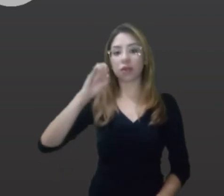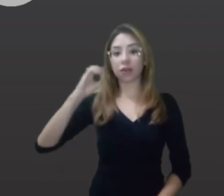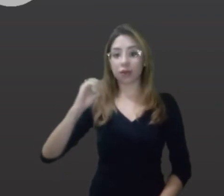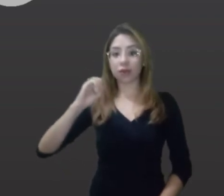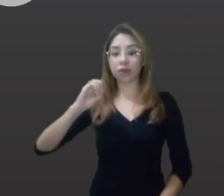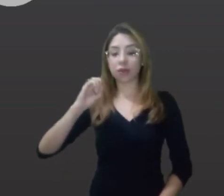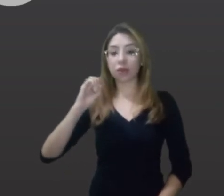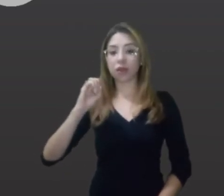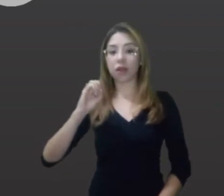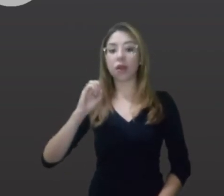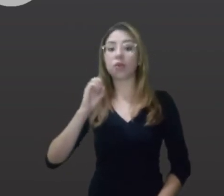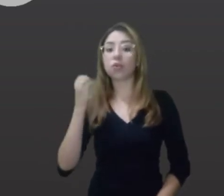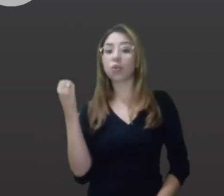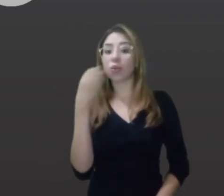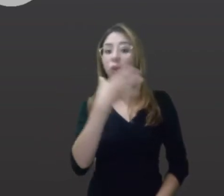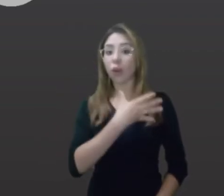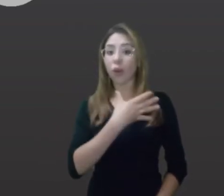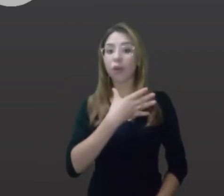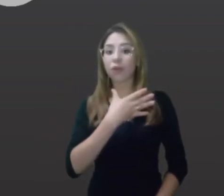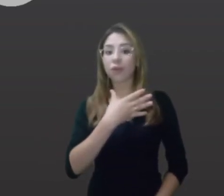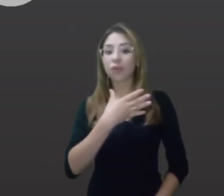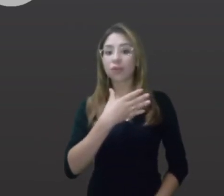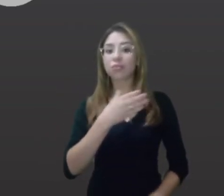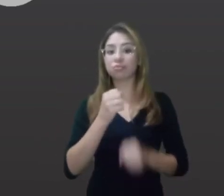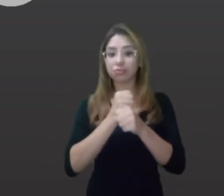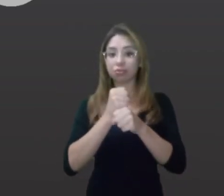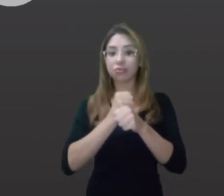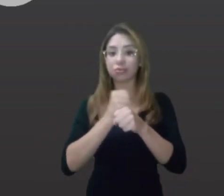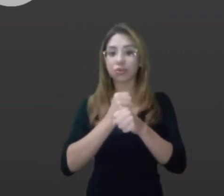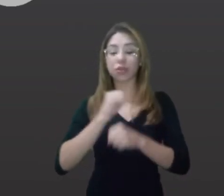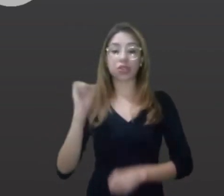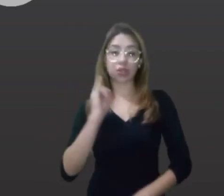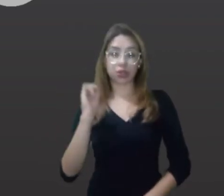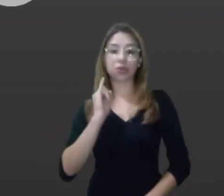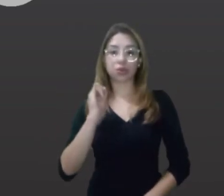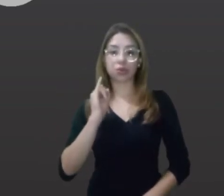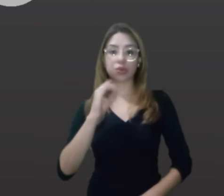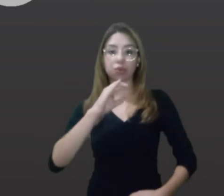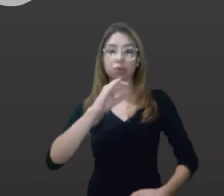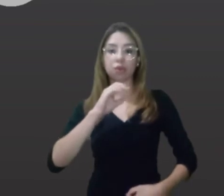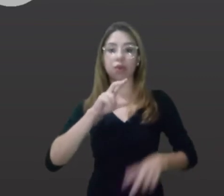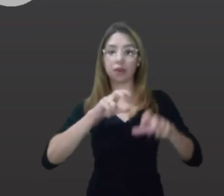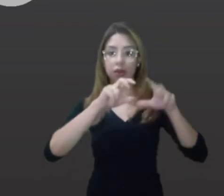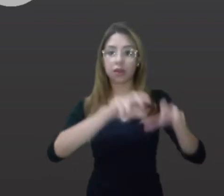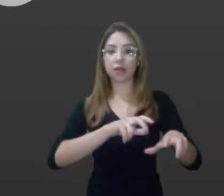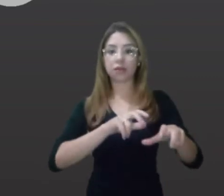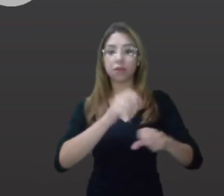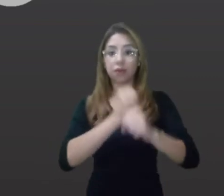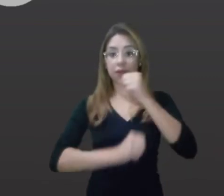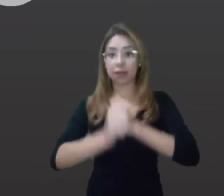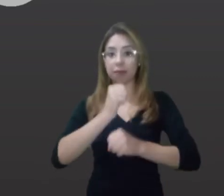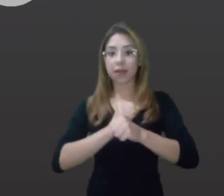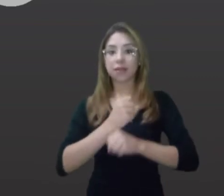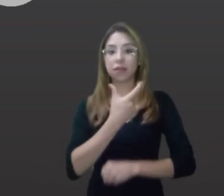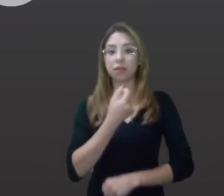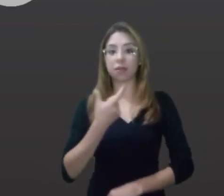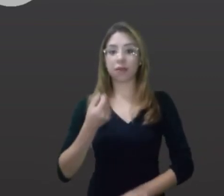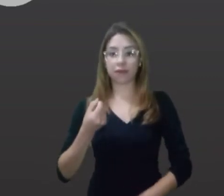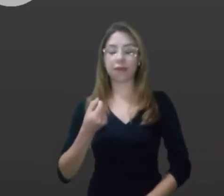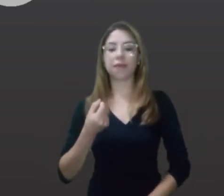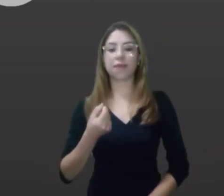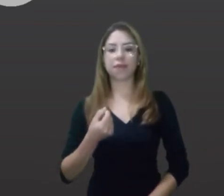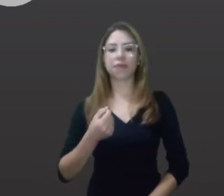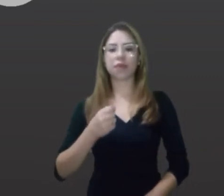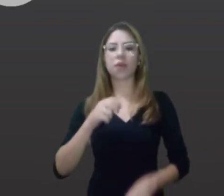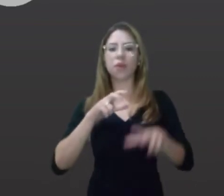casos novos de câncer de mama por ano, segundo o Instituto Nacional de Câncer, dados do ano passado, 2020, sendo